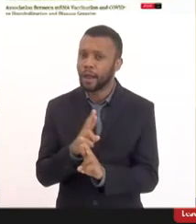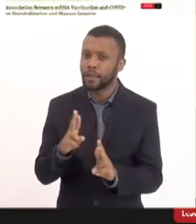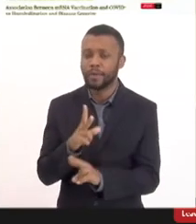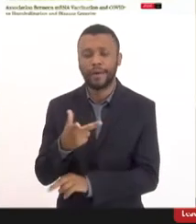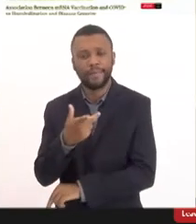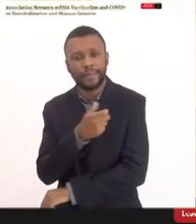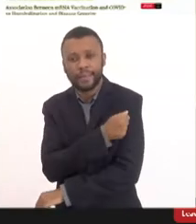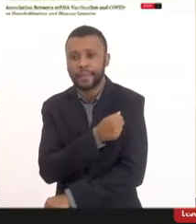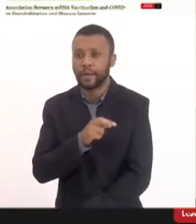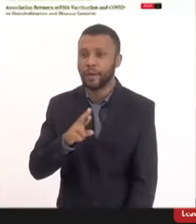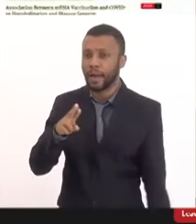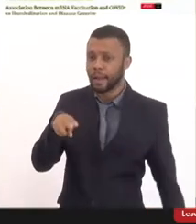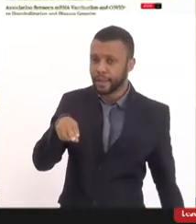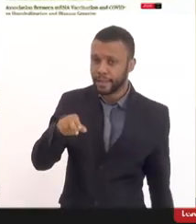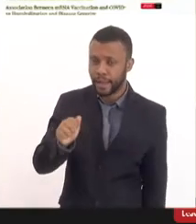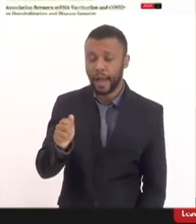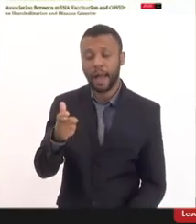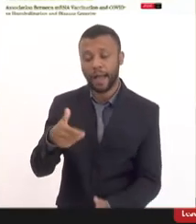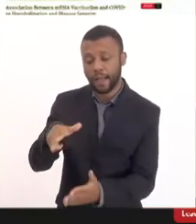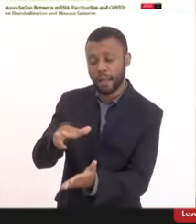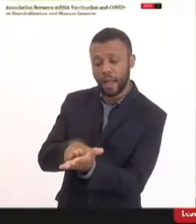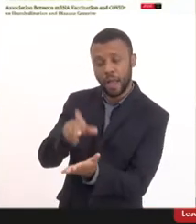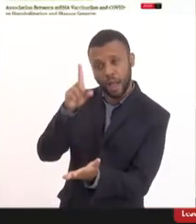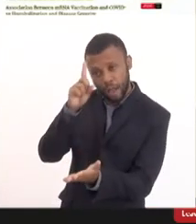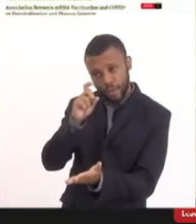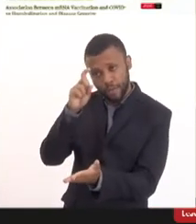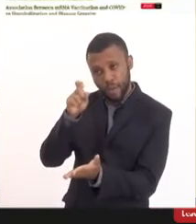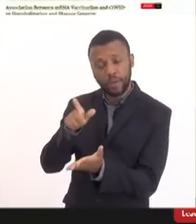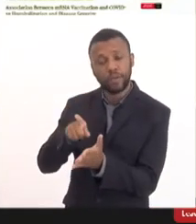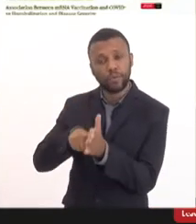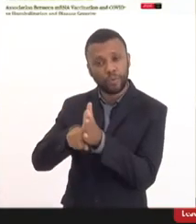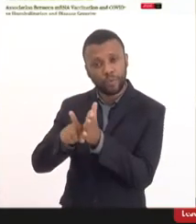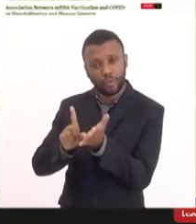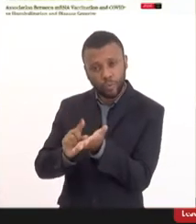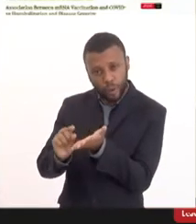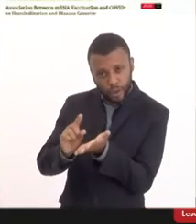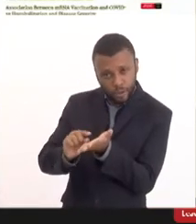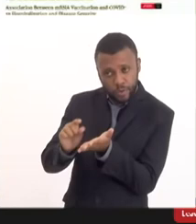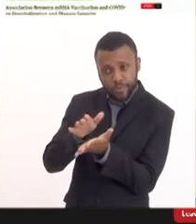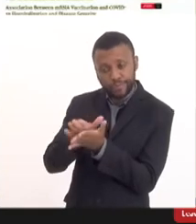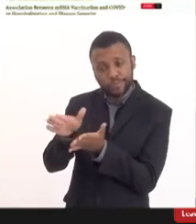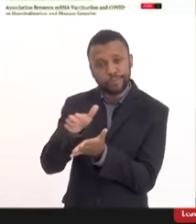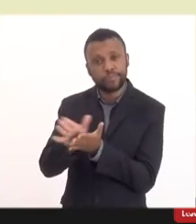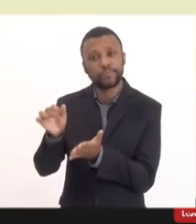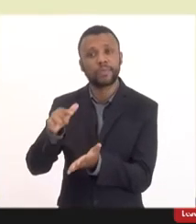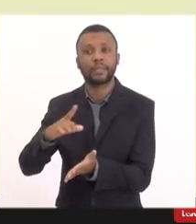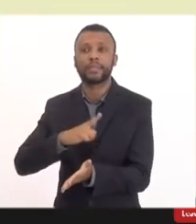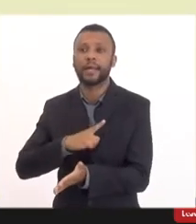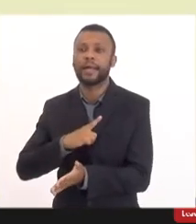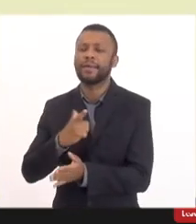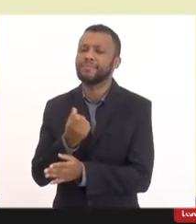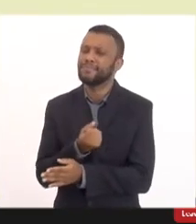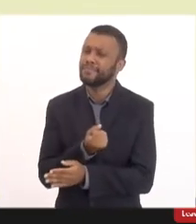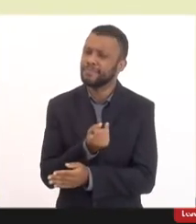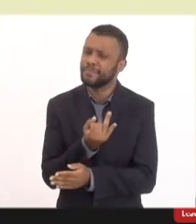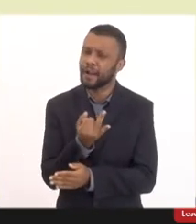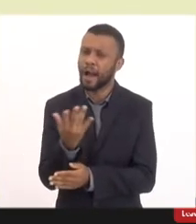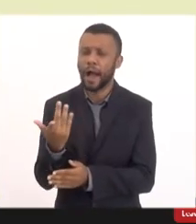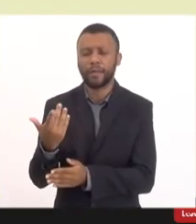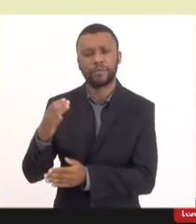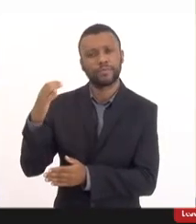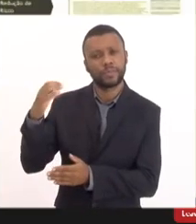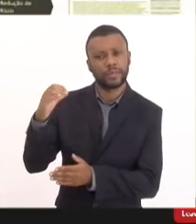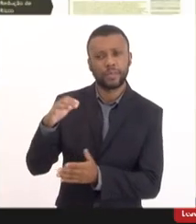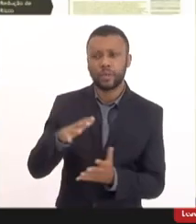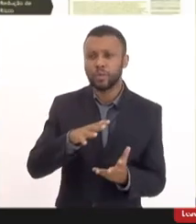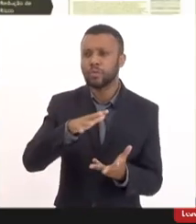e hospitalização um artigo publicado no JAMA pelo Mark Tender foi uma gama de cientistas exponenciais do